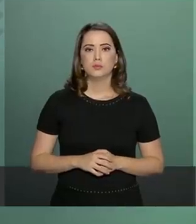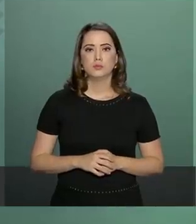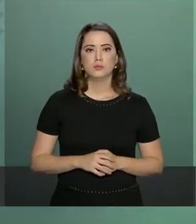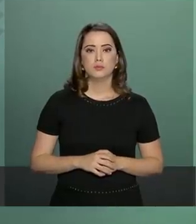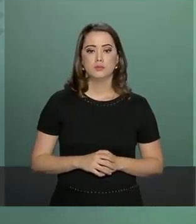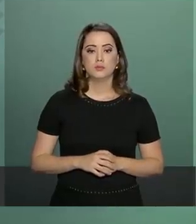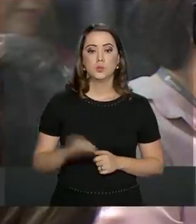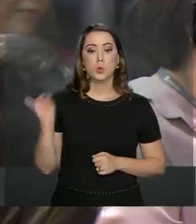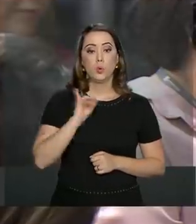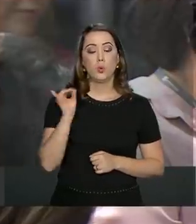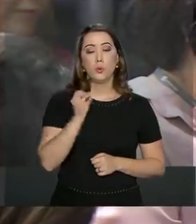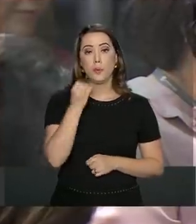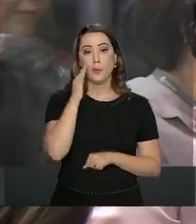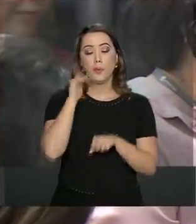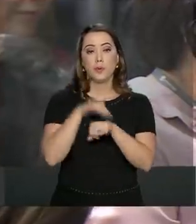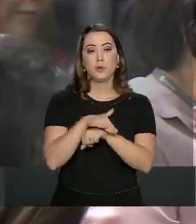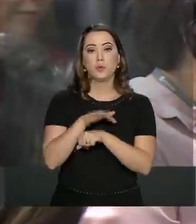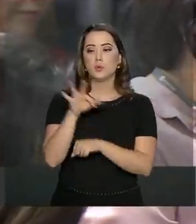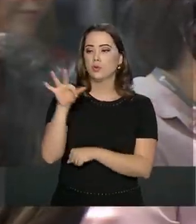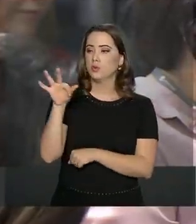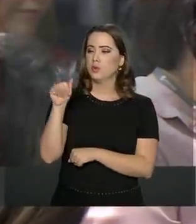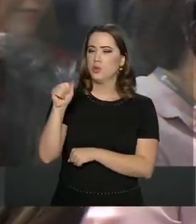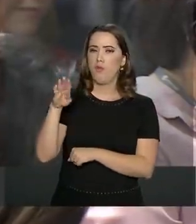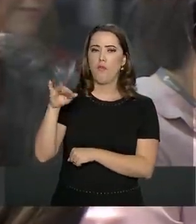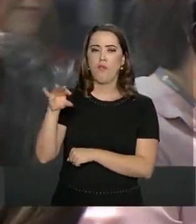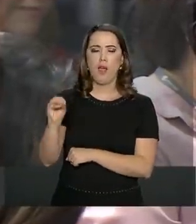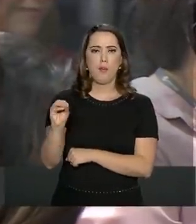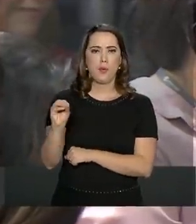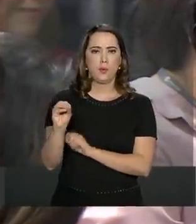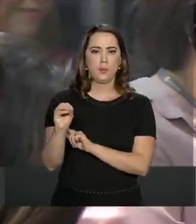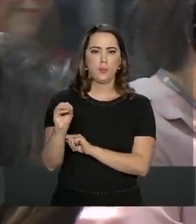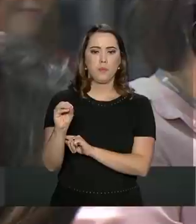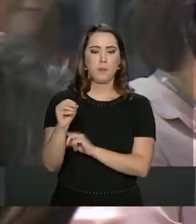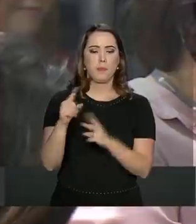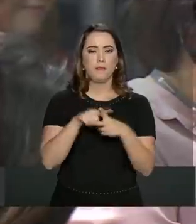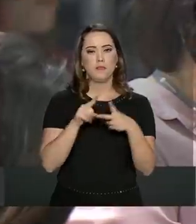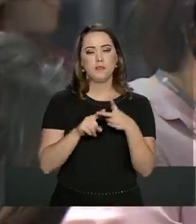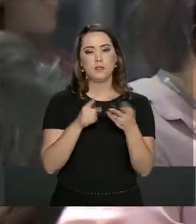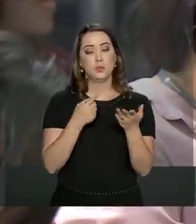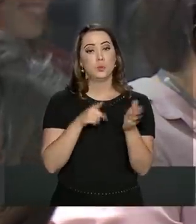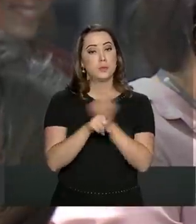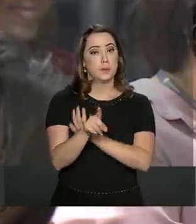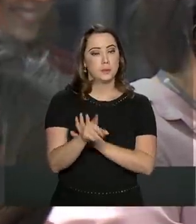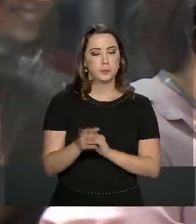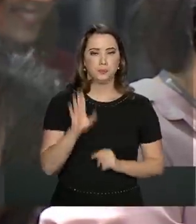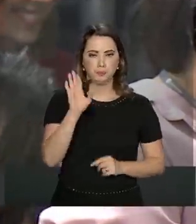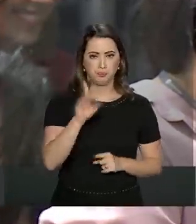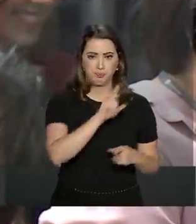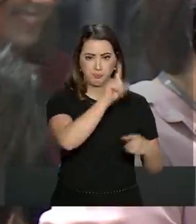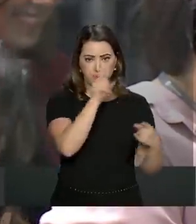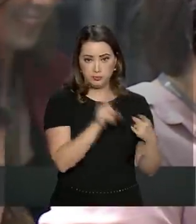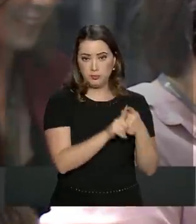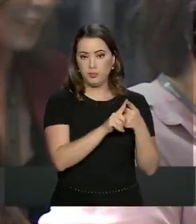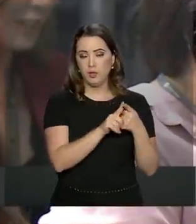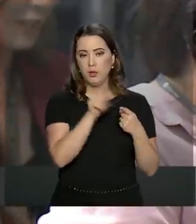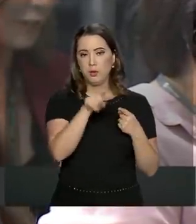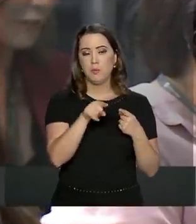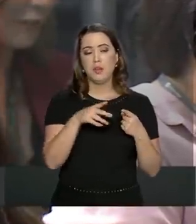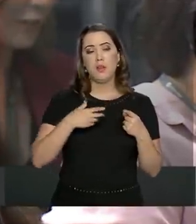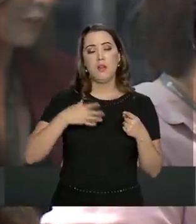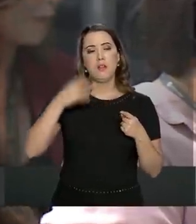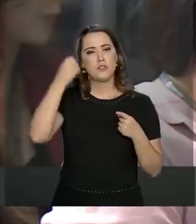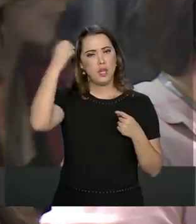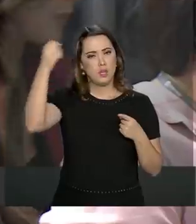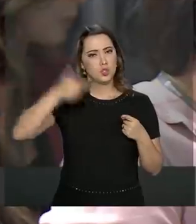Porta-voz, boa noite. Fábio Murakawa do Valor Econômico. Tenho duas perguntas. Uma, sobre a viagem para Israel,